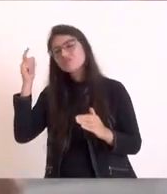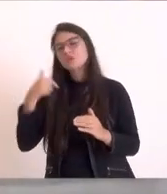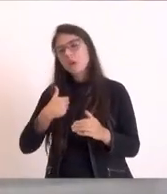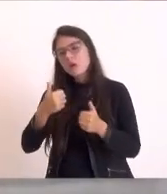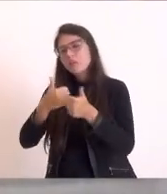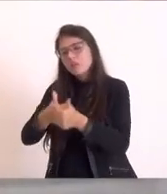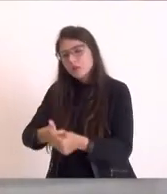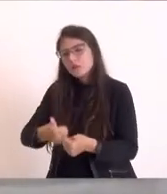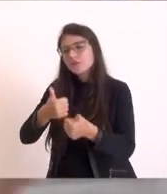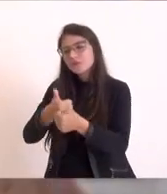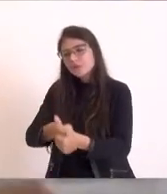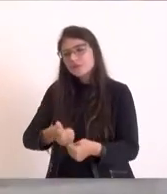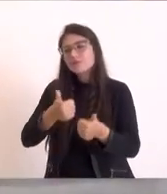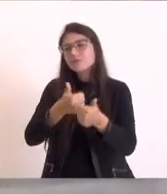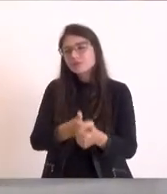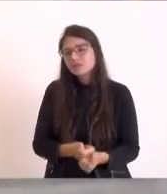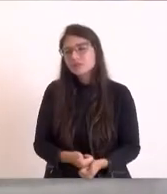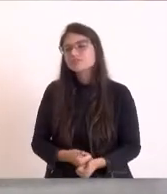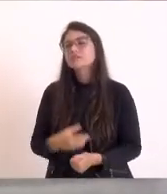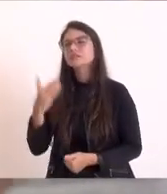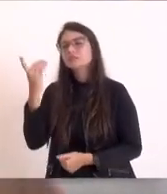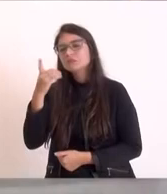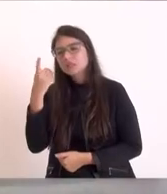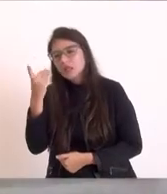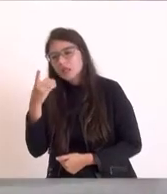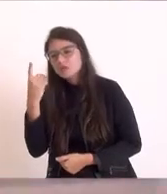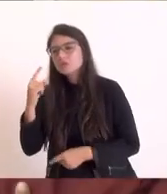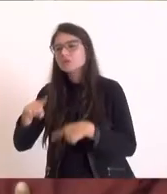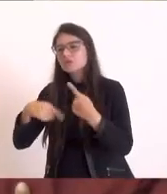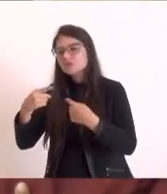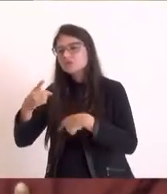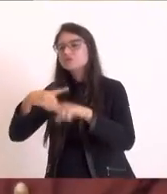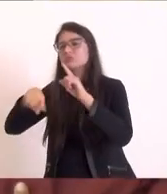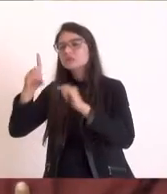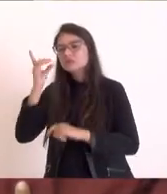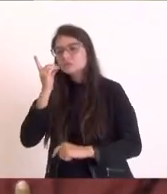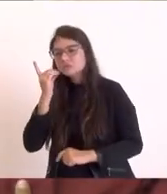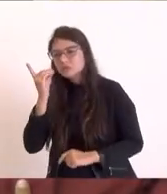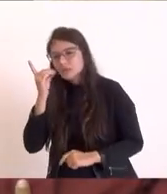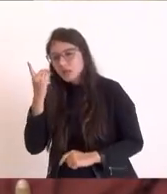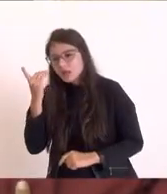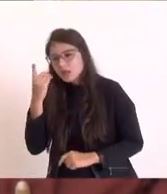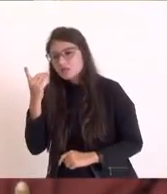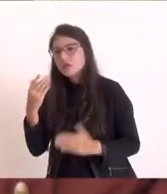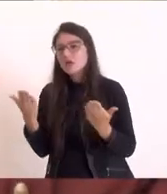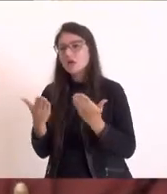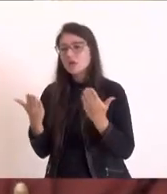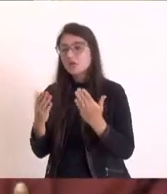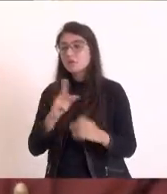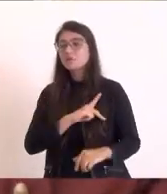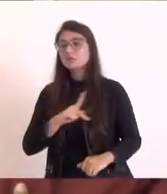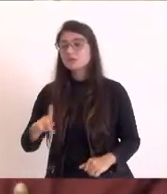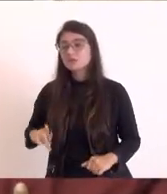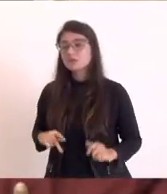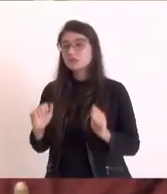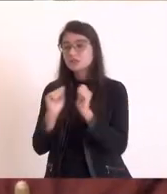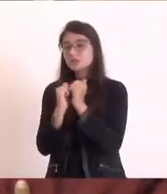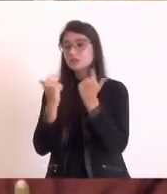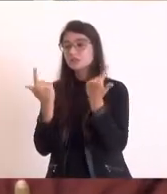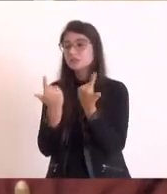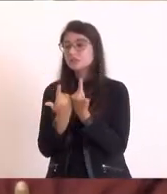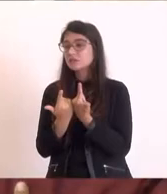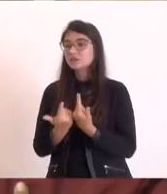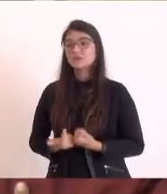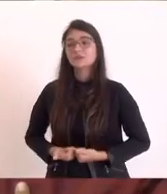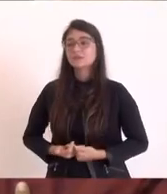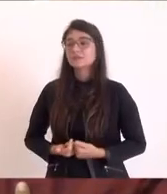vem deputado e presidente da Assembleia fazendo essa parceria como